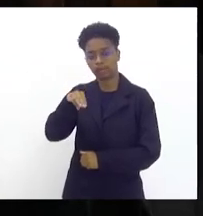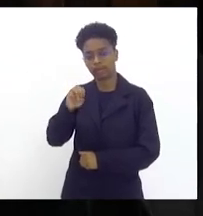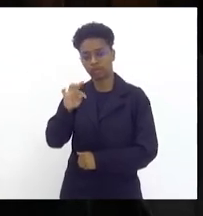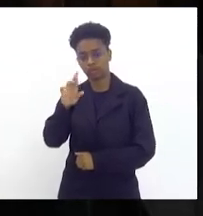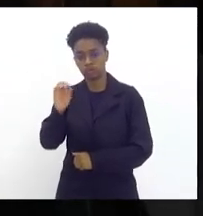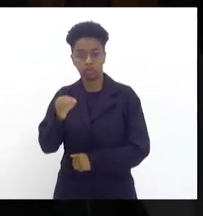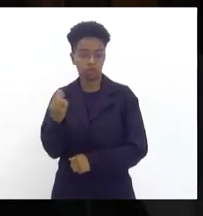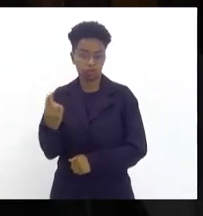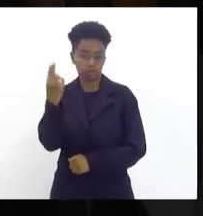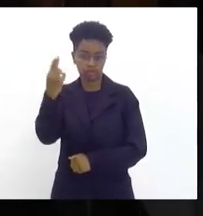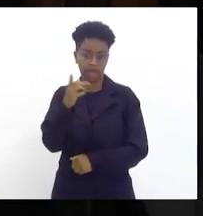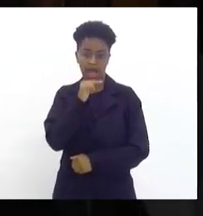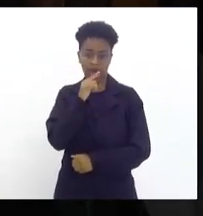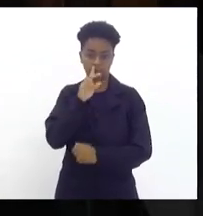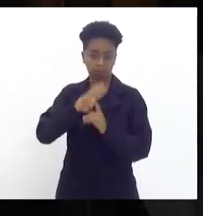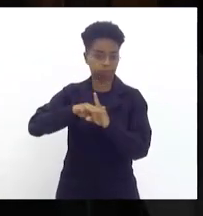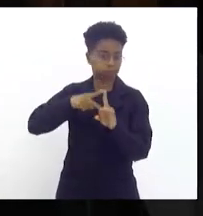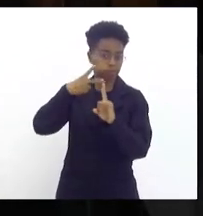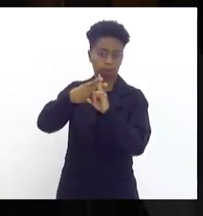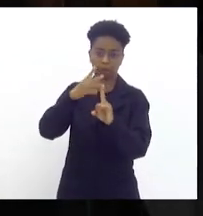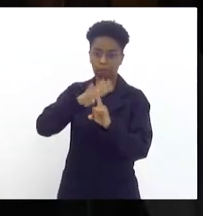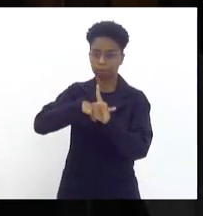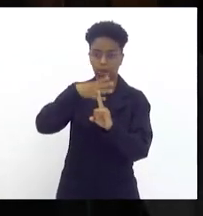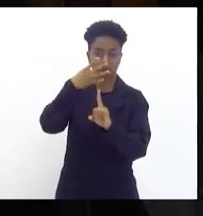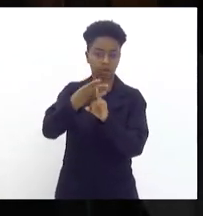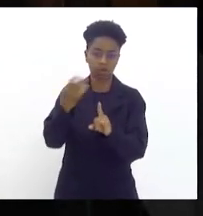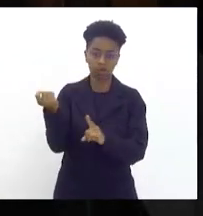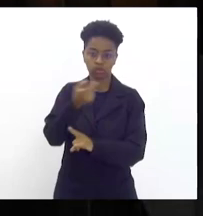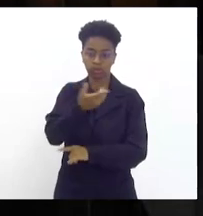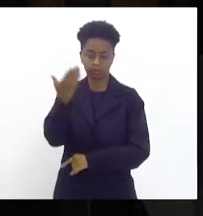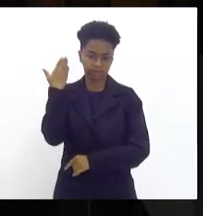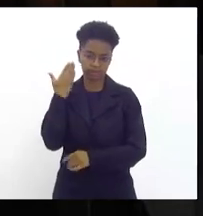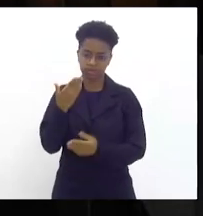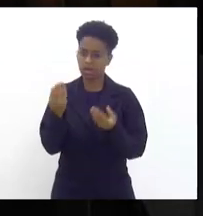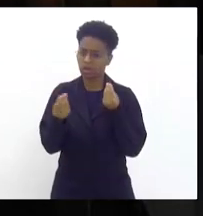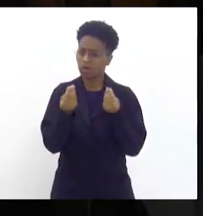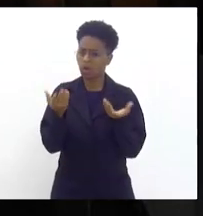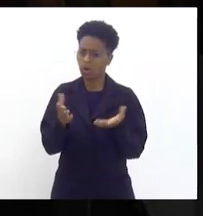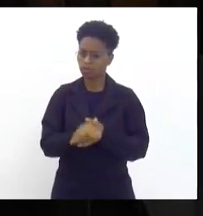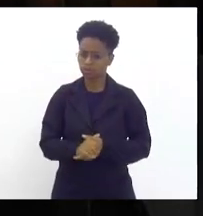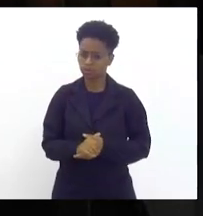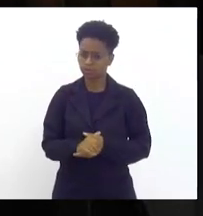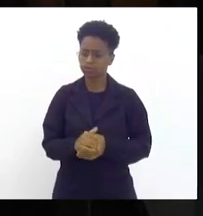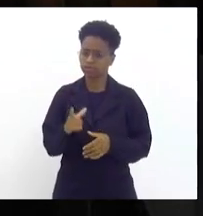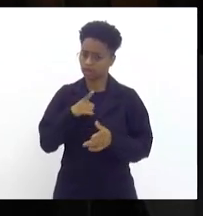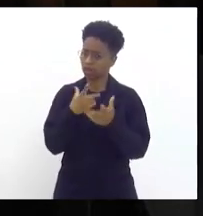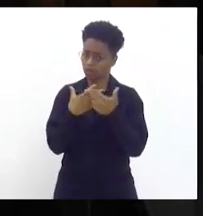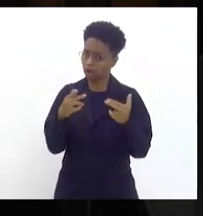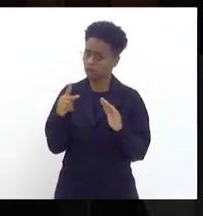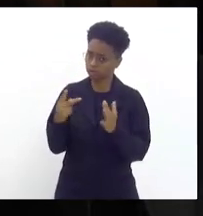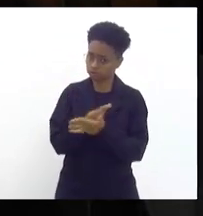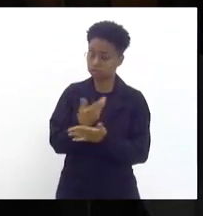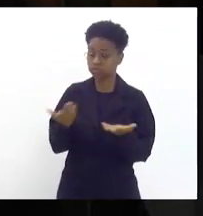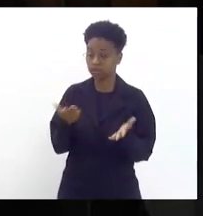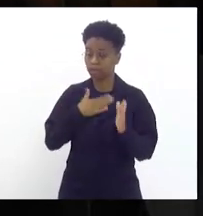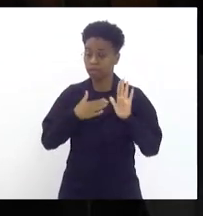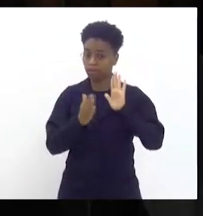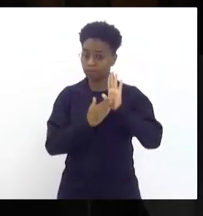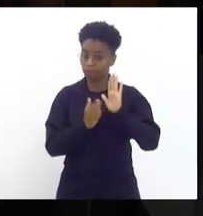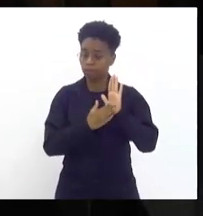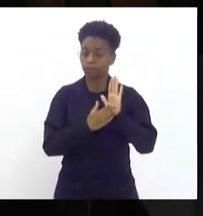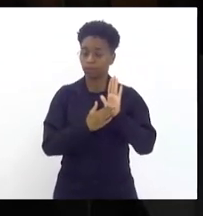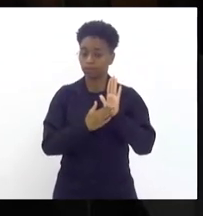aumenta três, quatro vezes a mais do que era anteriormente alguma coisa está acontecendo então eu propus através